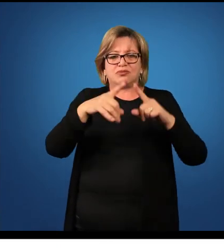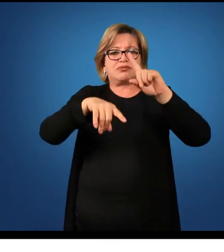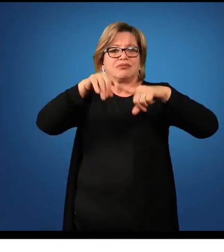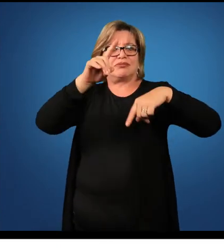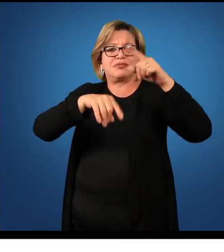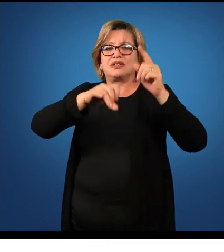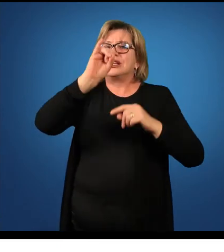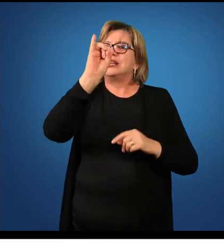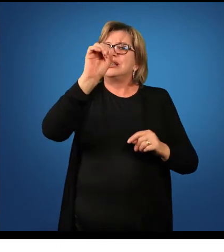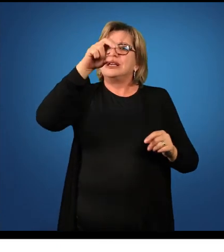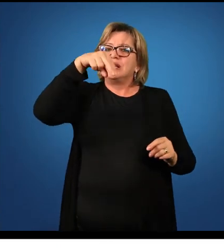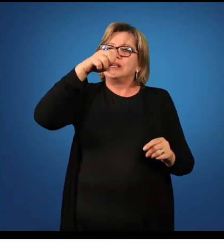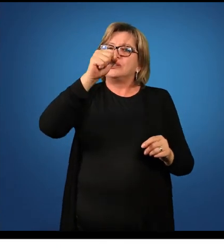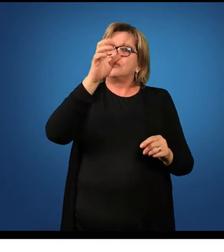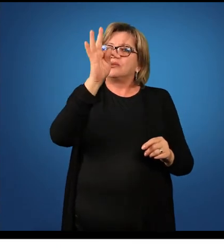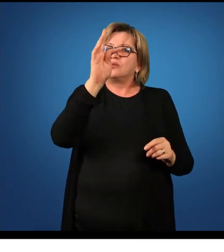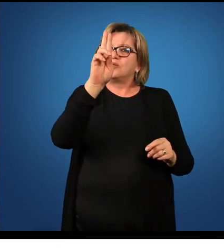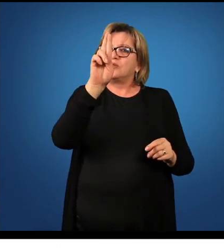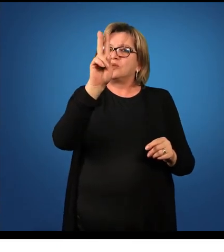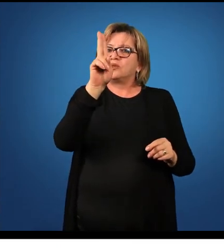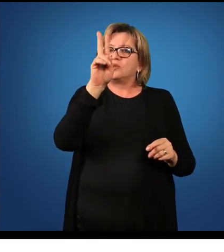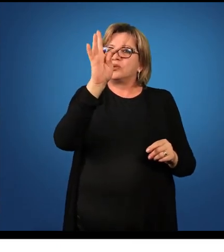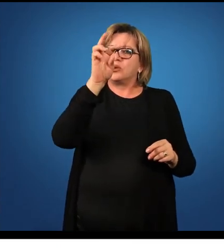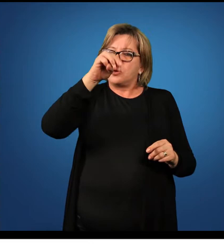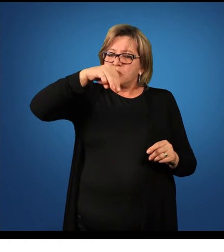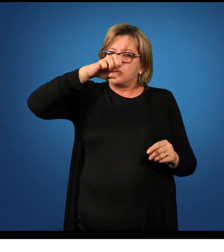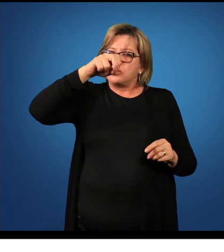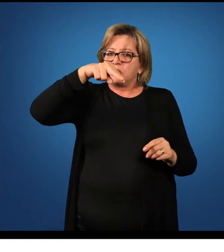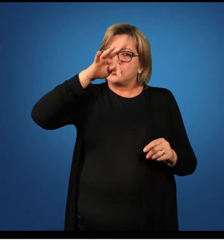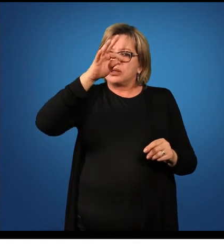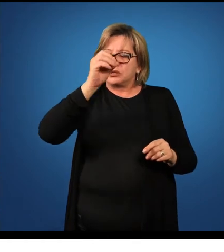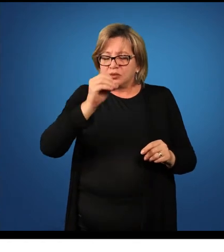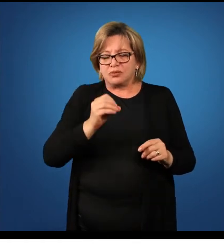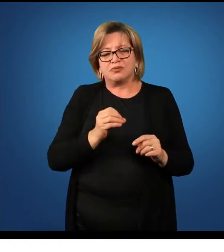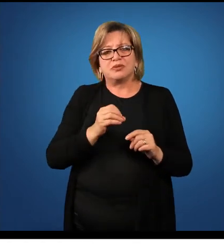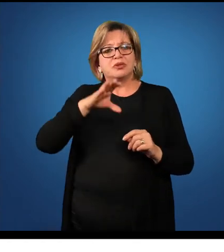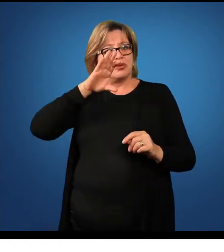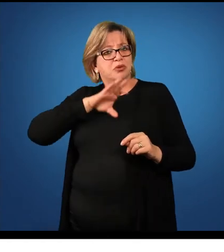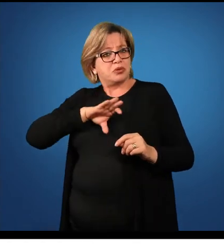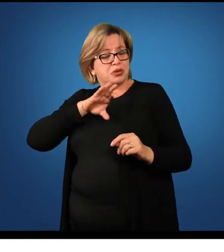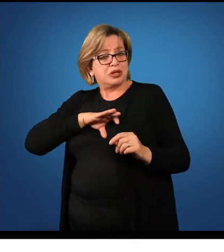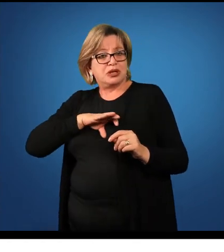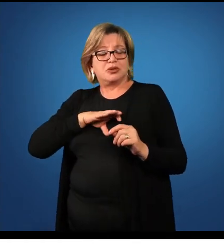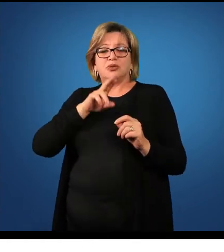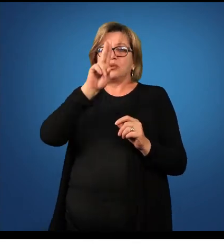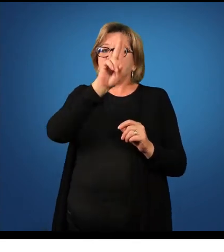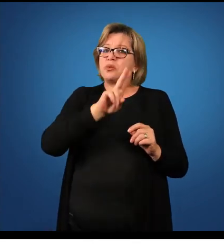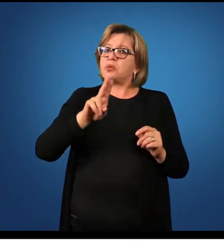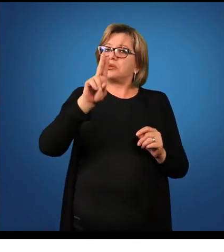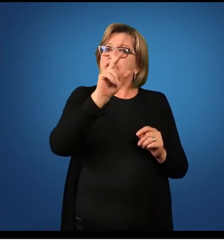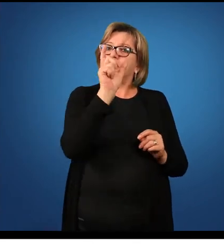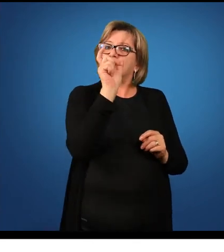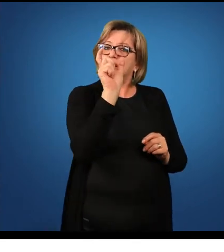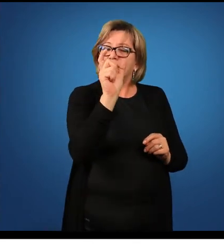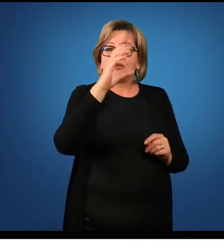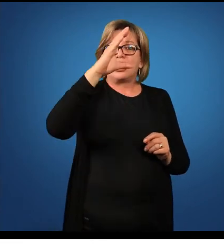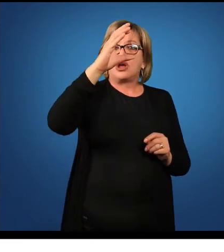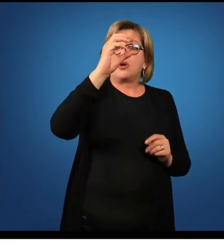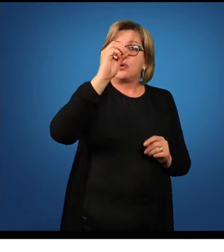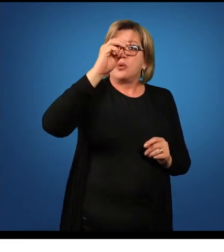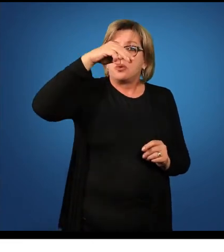nós usamos a preposição com, tanto em companhia,